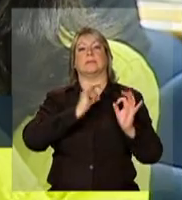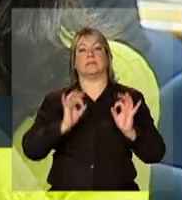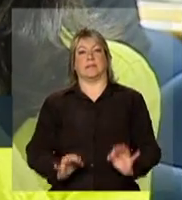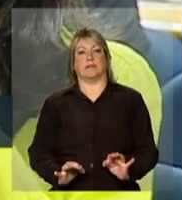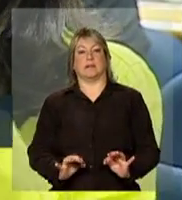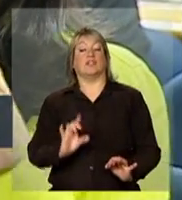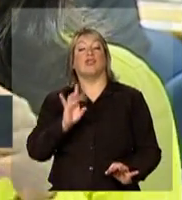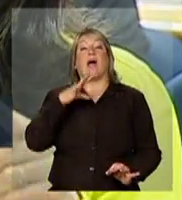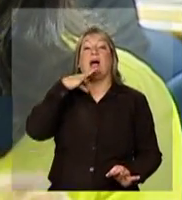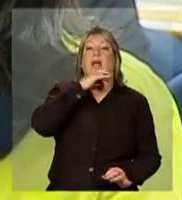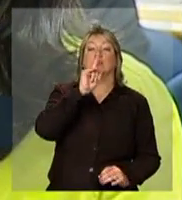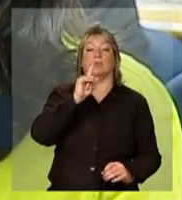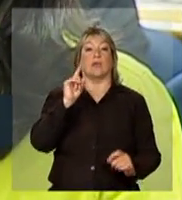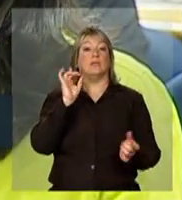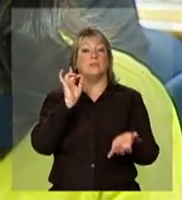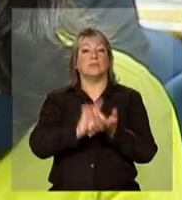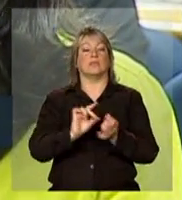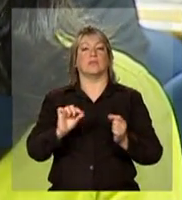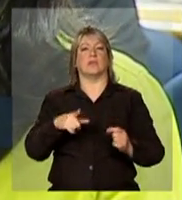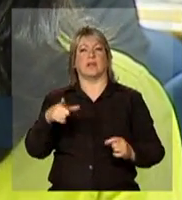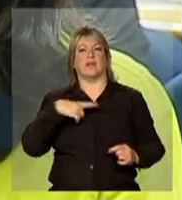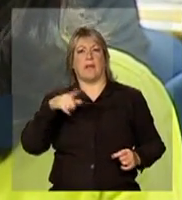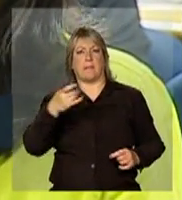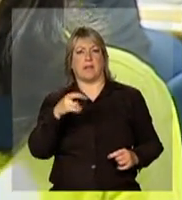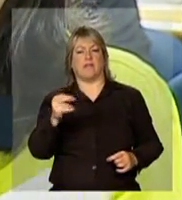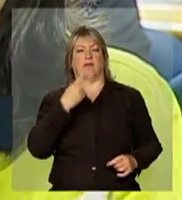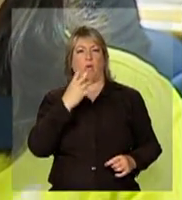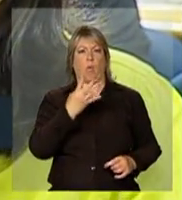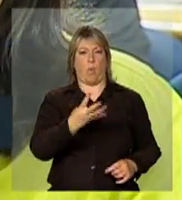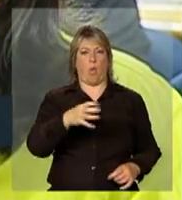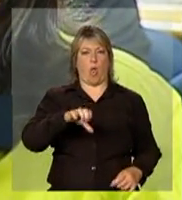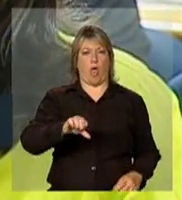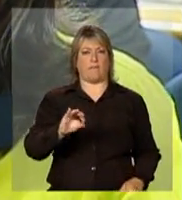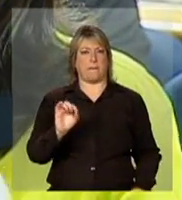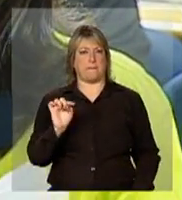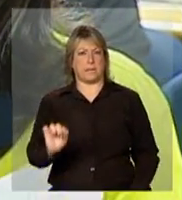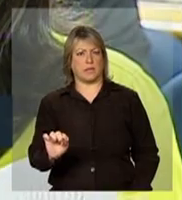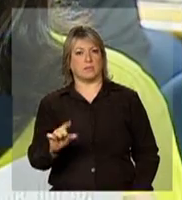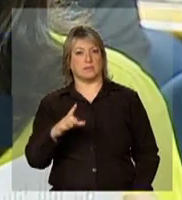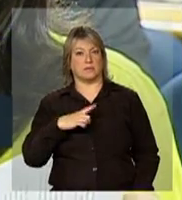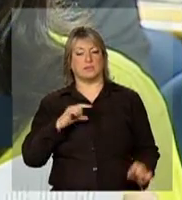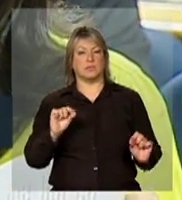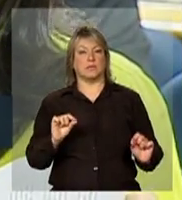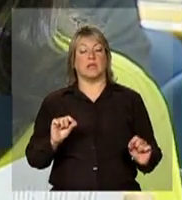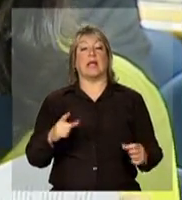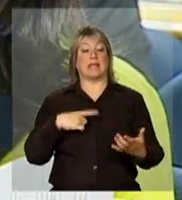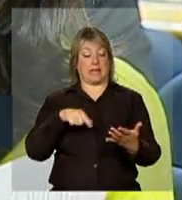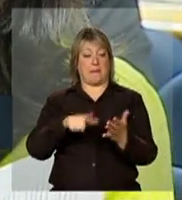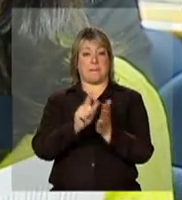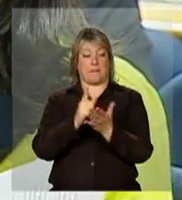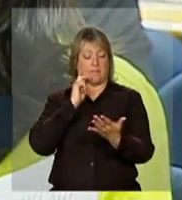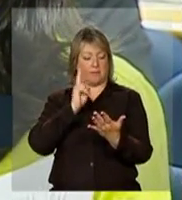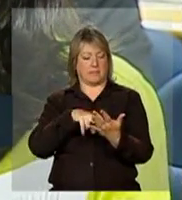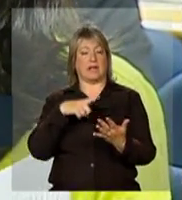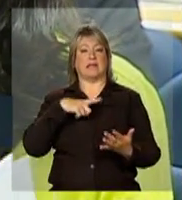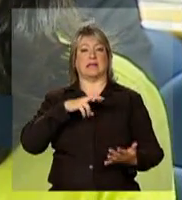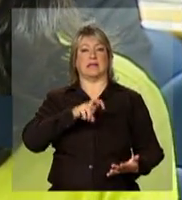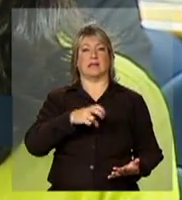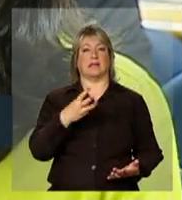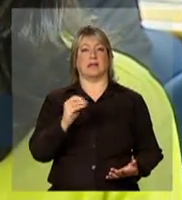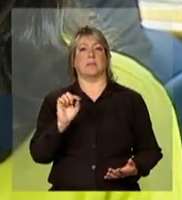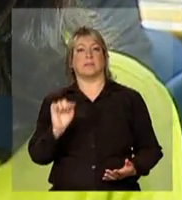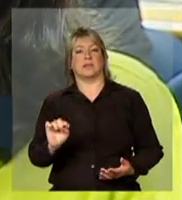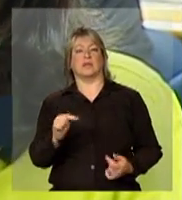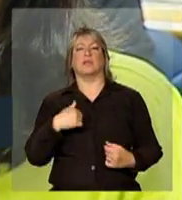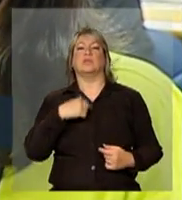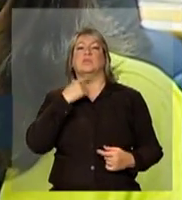O Pedro Scherke falou em 490 mil. E aqui no material existe um outro número de 530 mil.